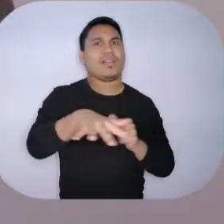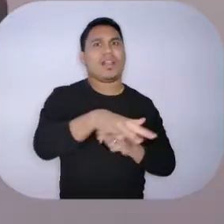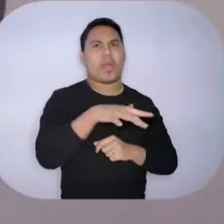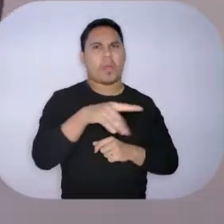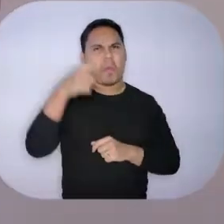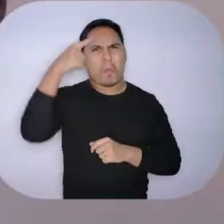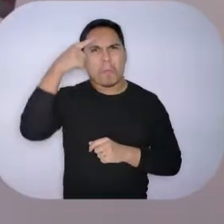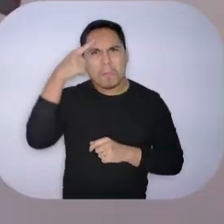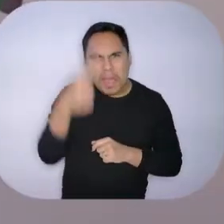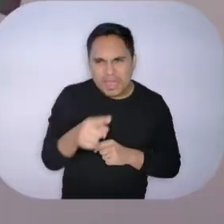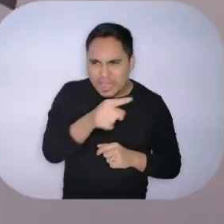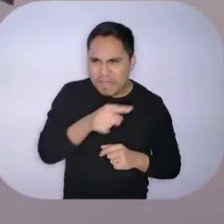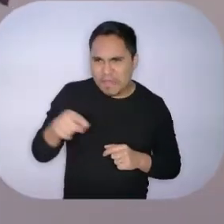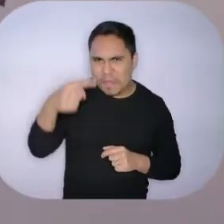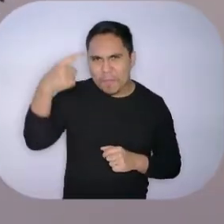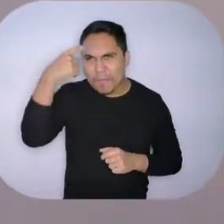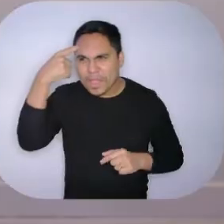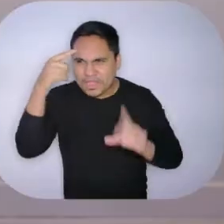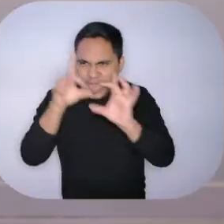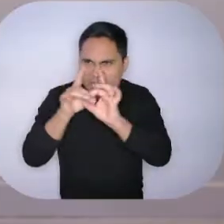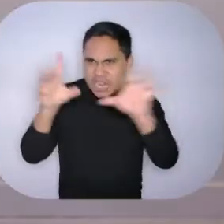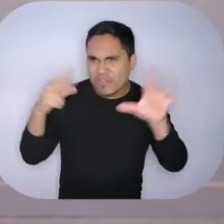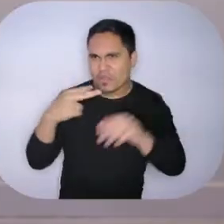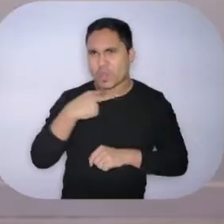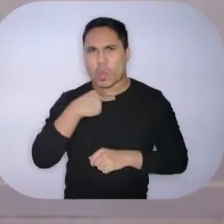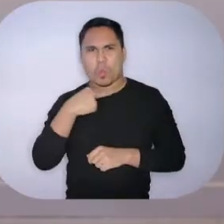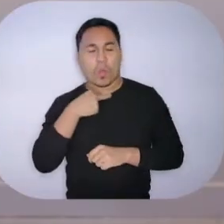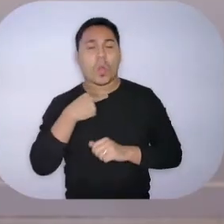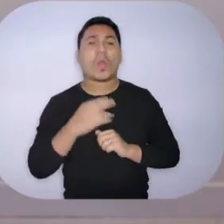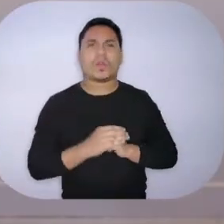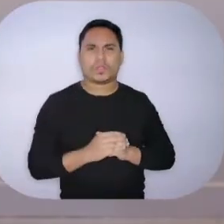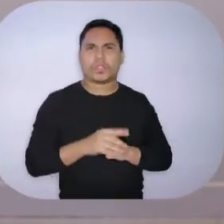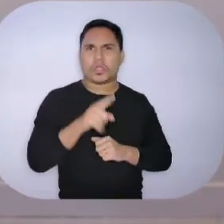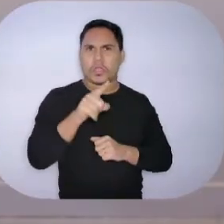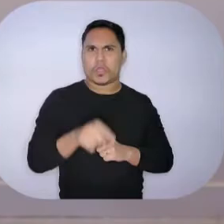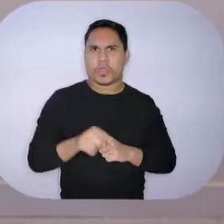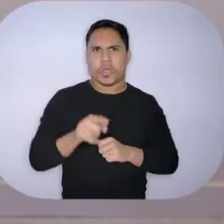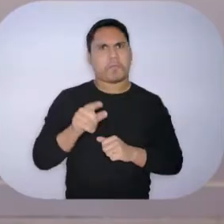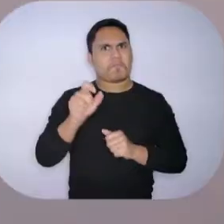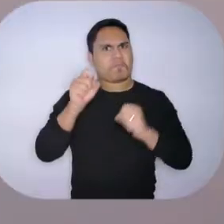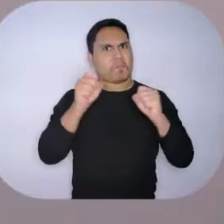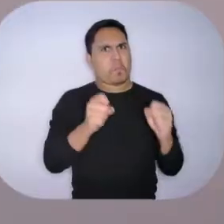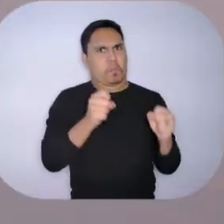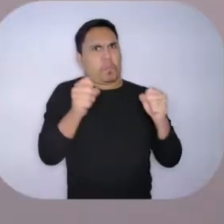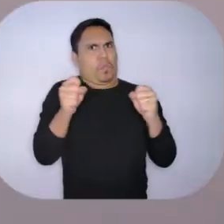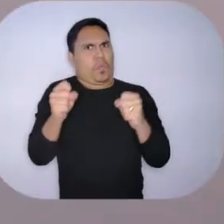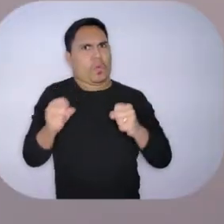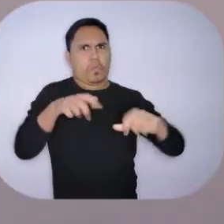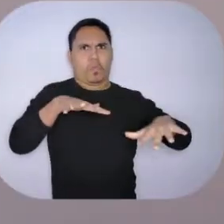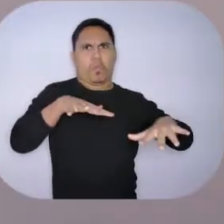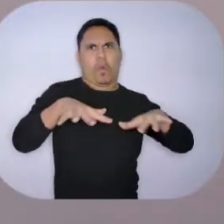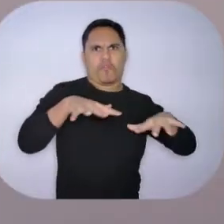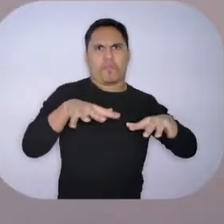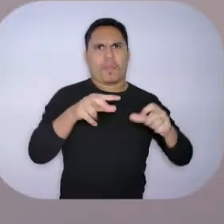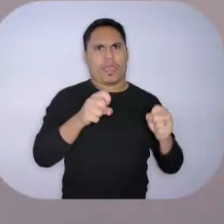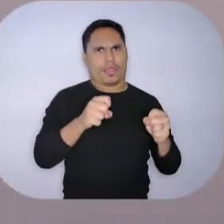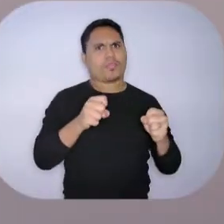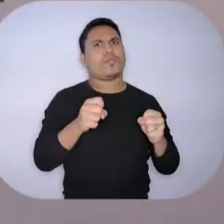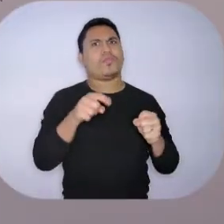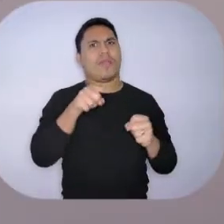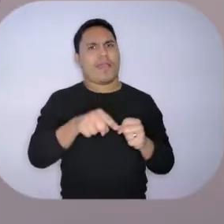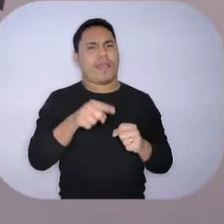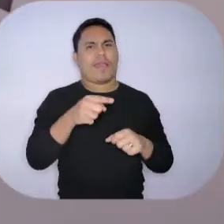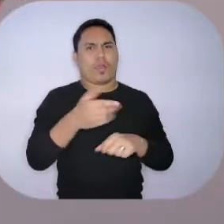Este ser, todo poderoso, aqui simbolizado por esse